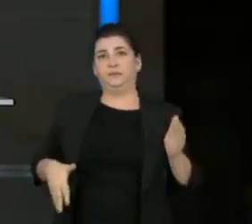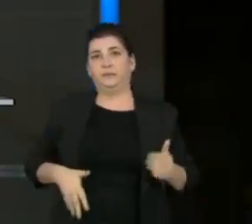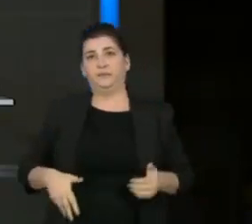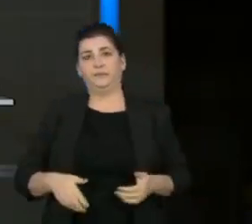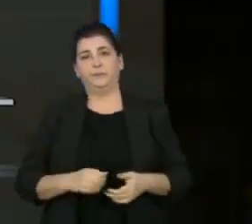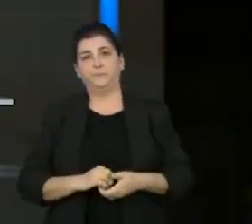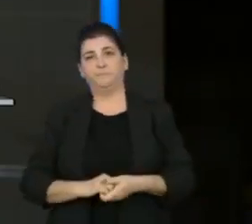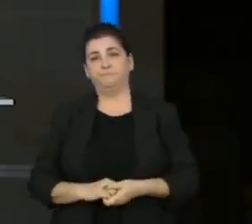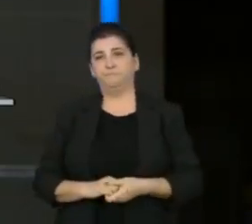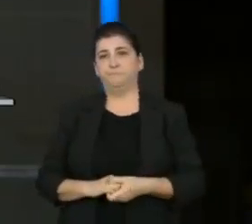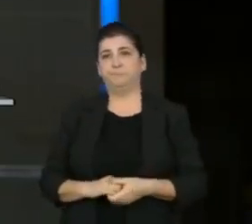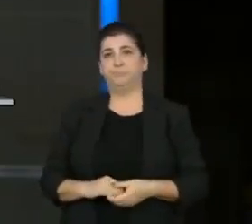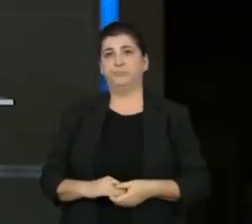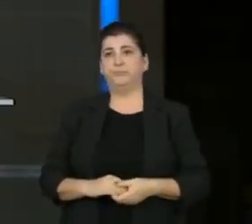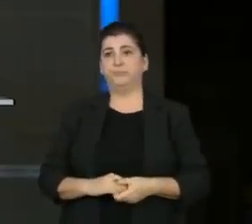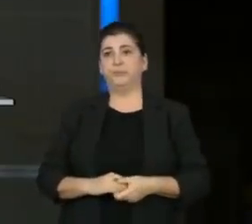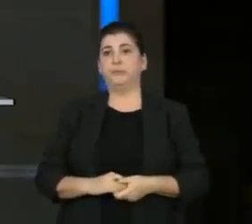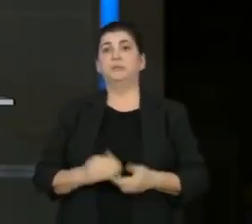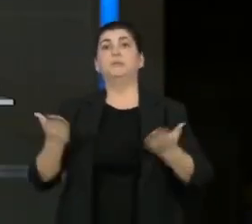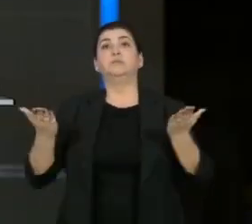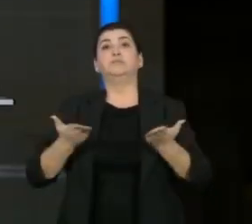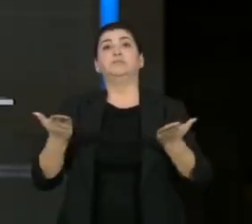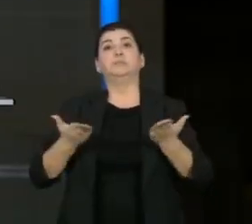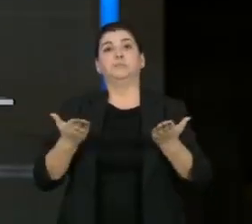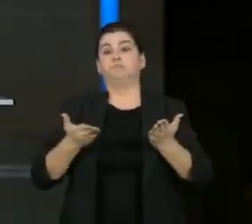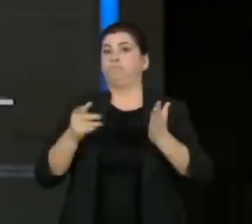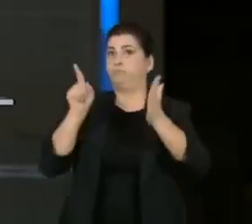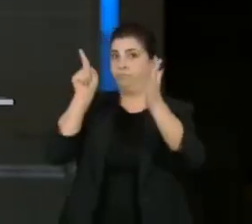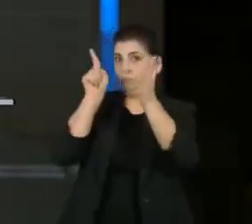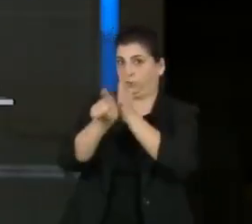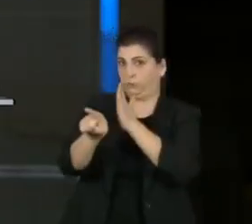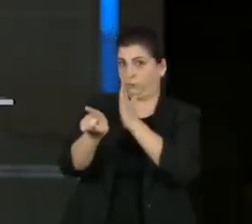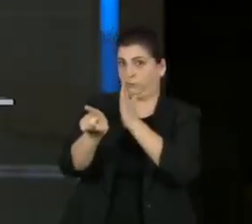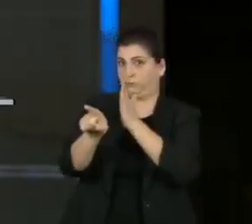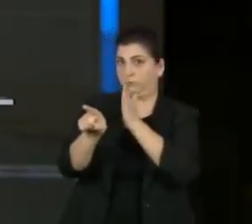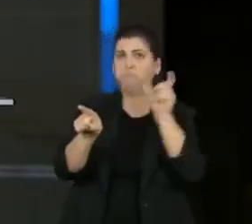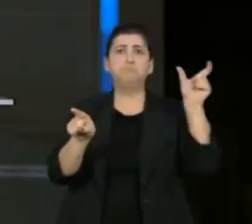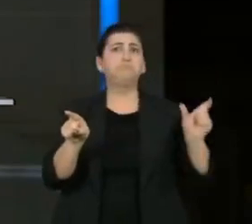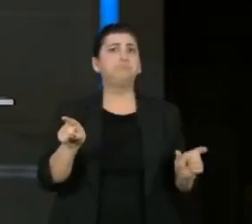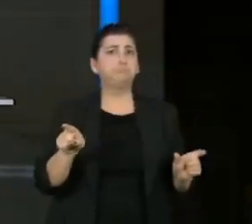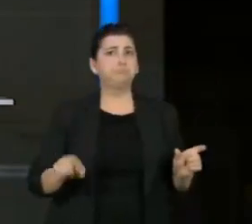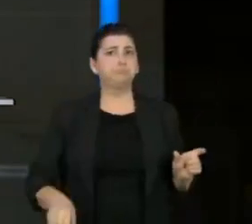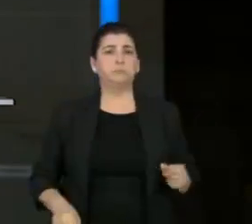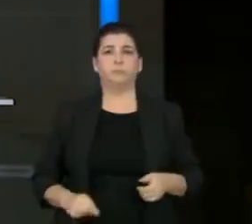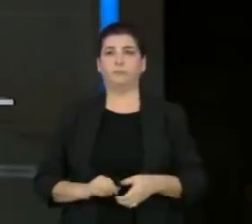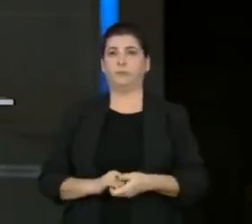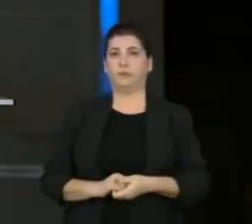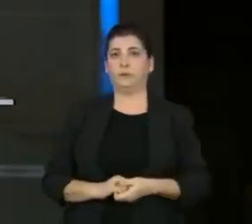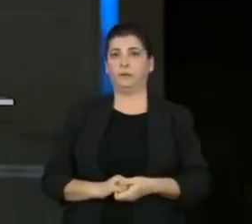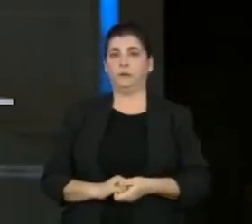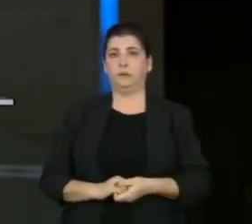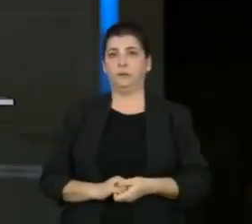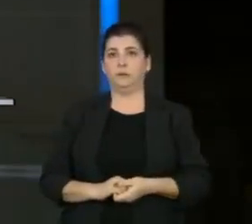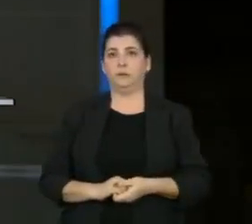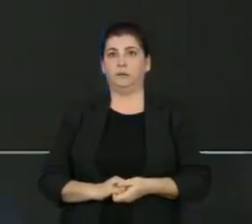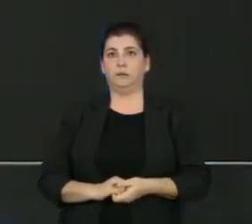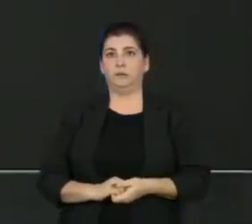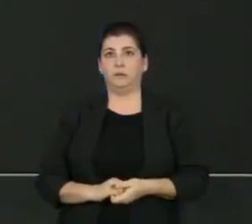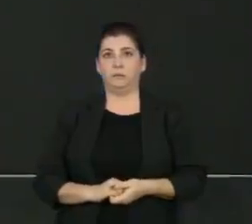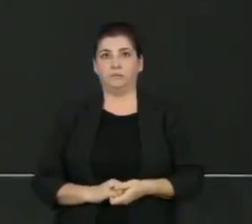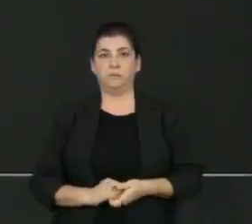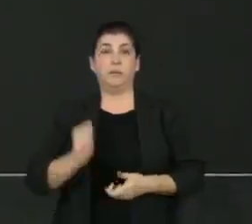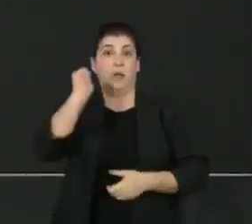Nós vamos agora ouvir uma pergunta de Andréa